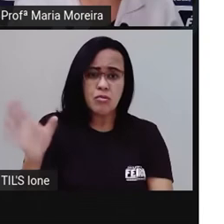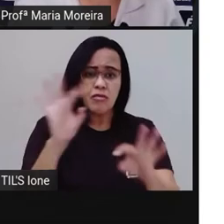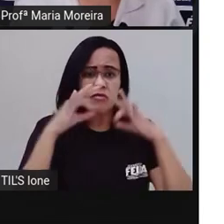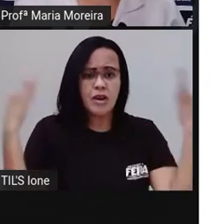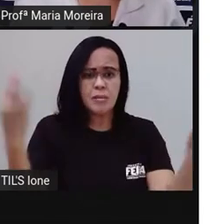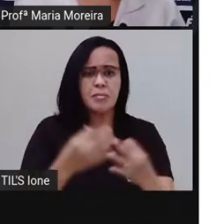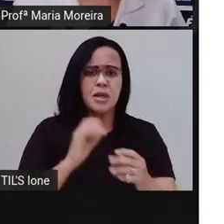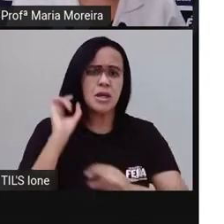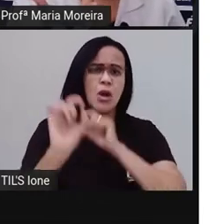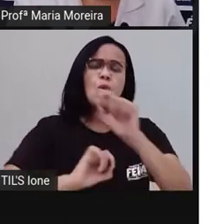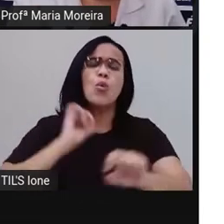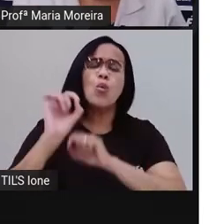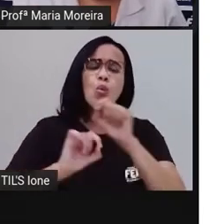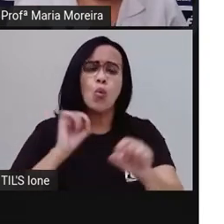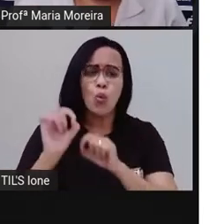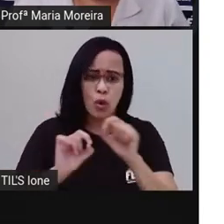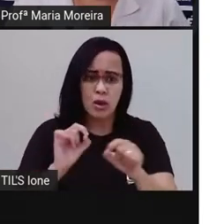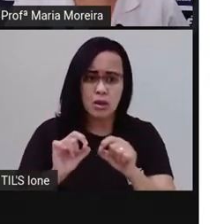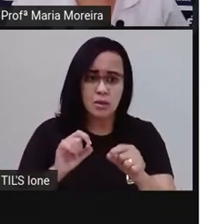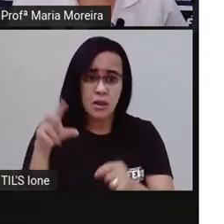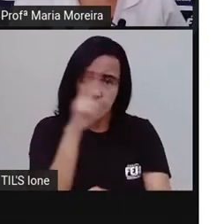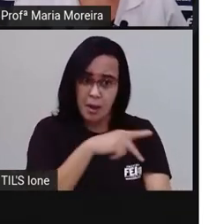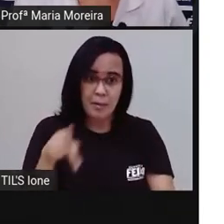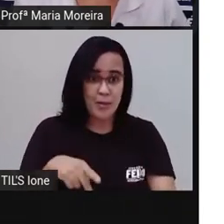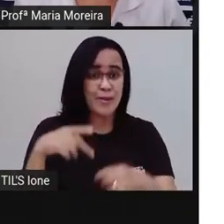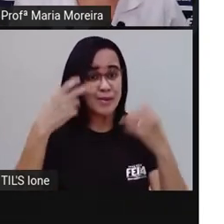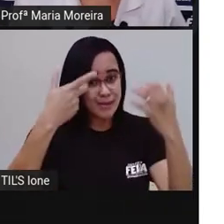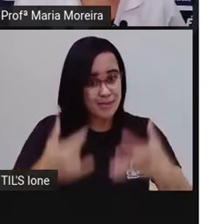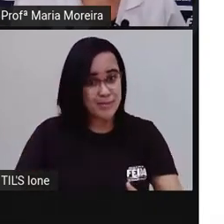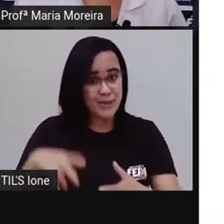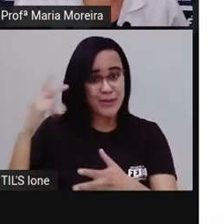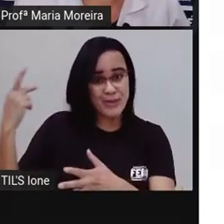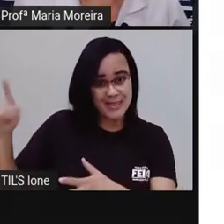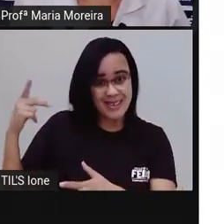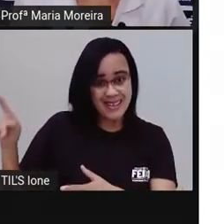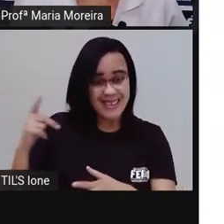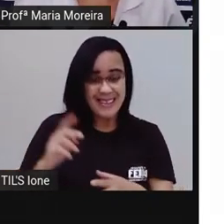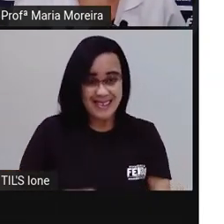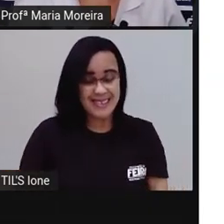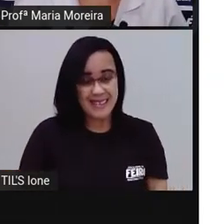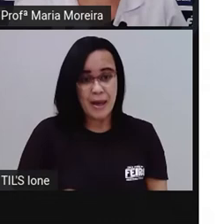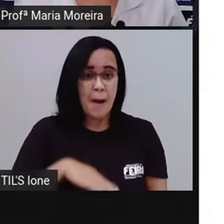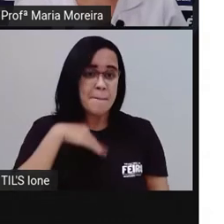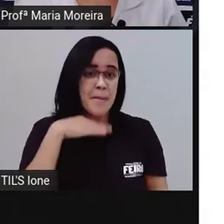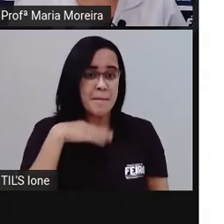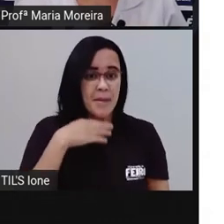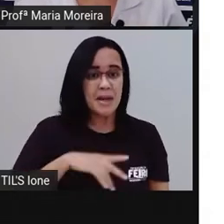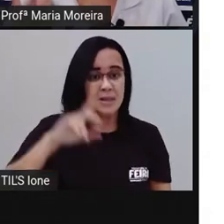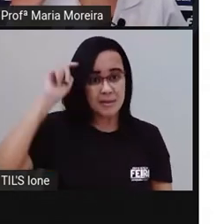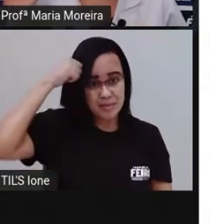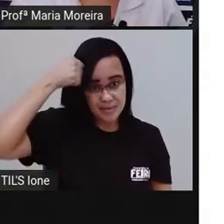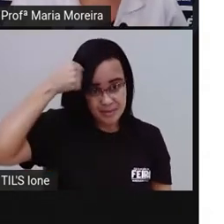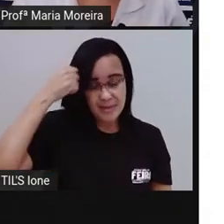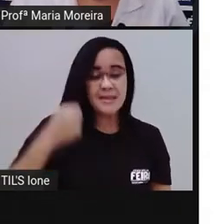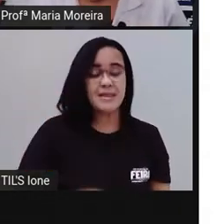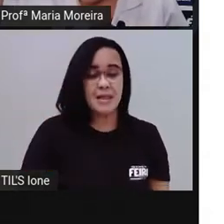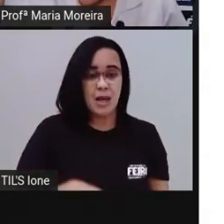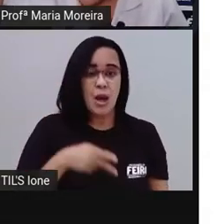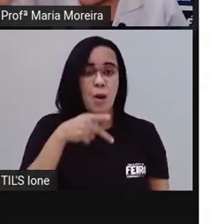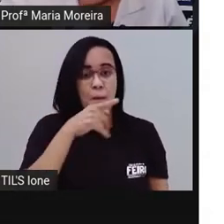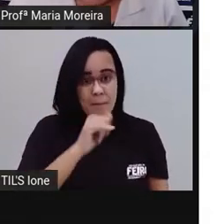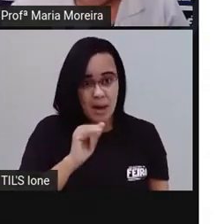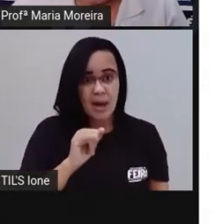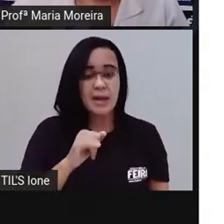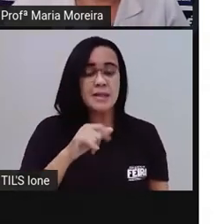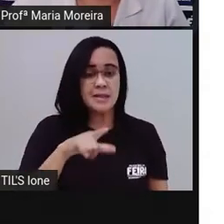um spoiler do que era a família dela. Minha mãe é negra, meu pai tem a pele clara. A família da minha mãe, na verdade, vem aí de um quilombo remanescente, que é a Maitinha aqui.